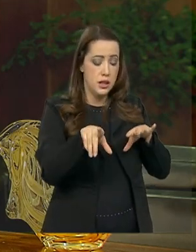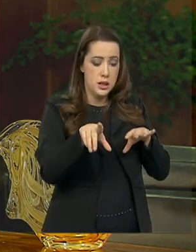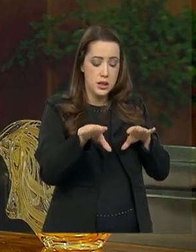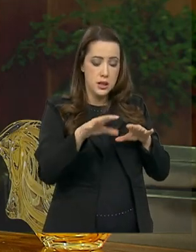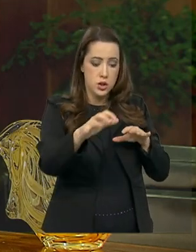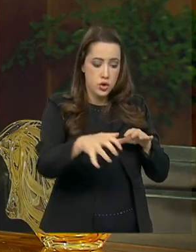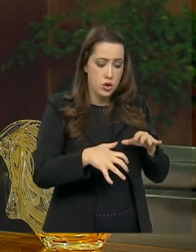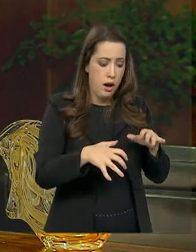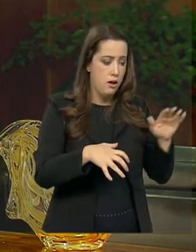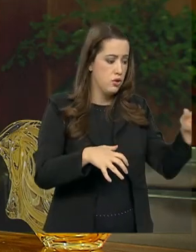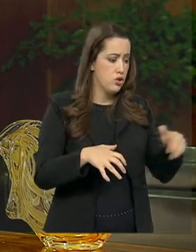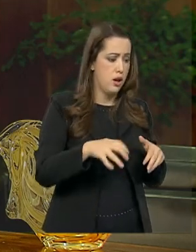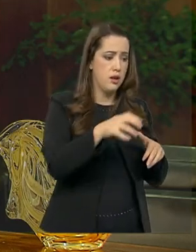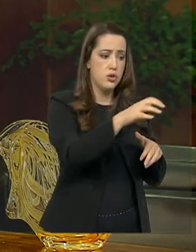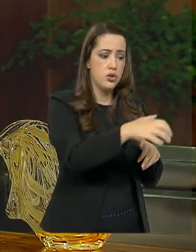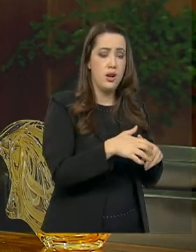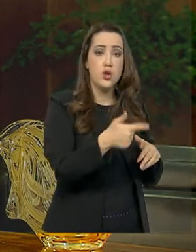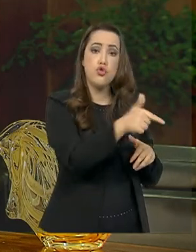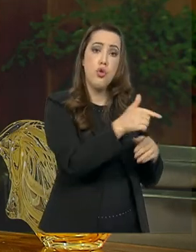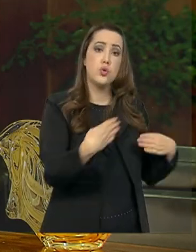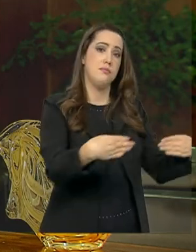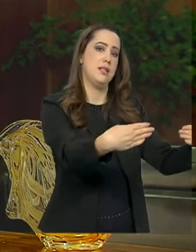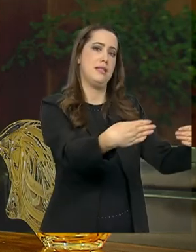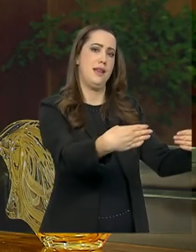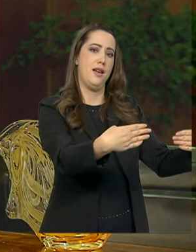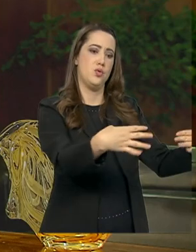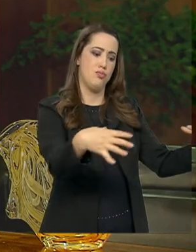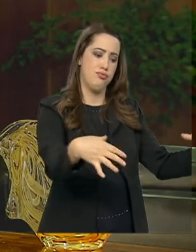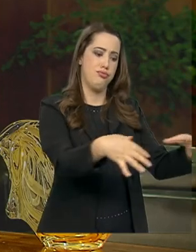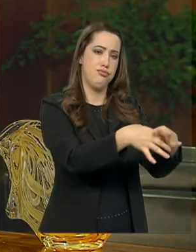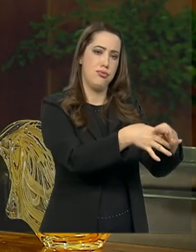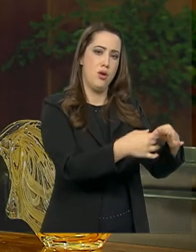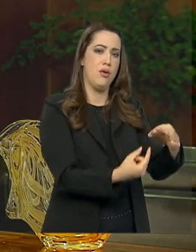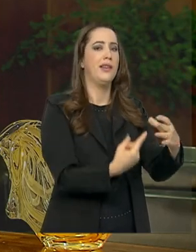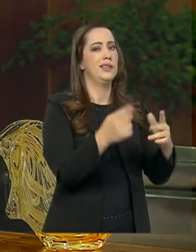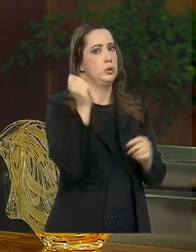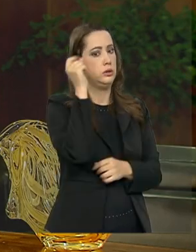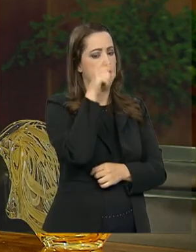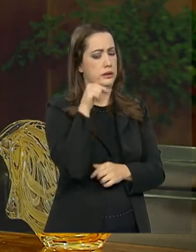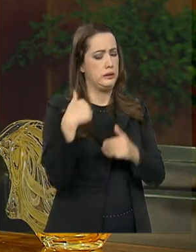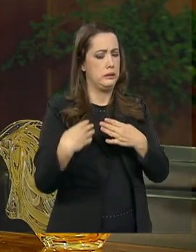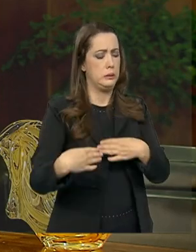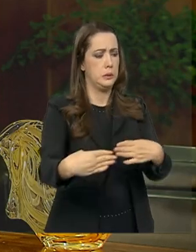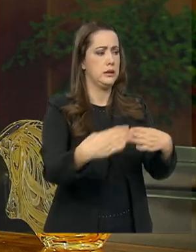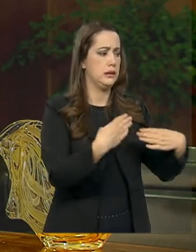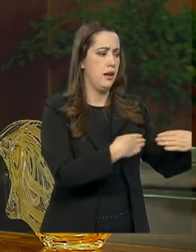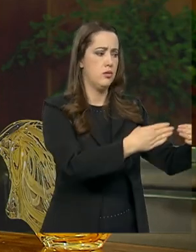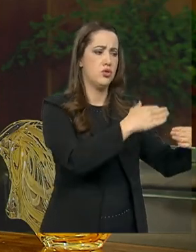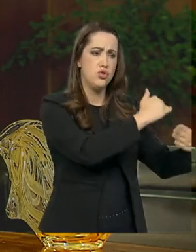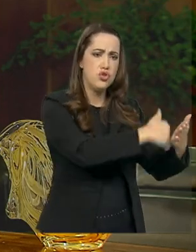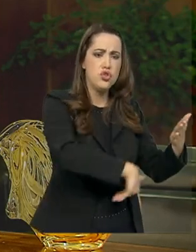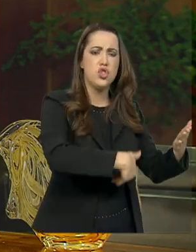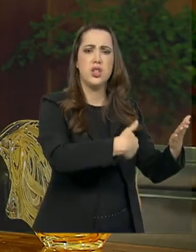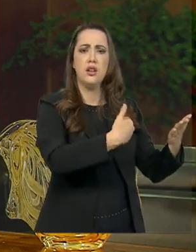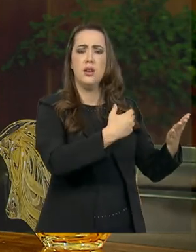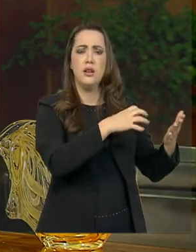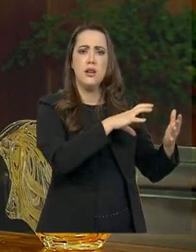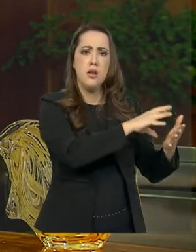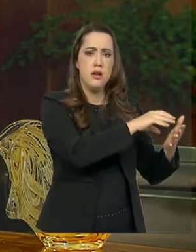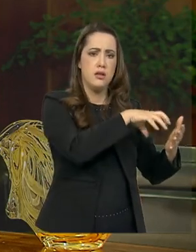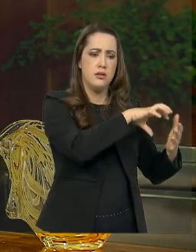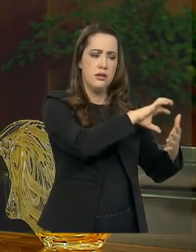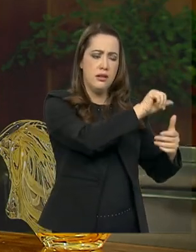ministérios para criar esse novo ministério. Isso traria uma dificuldade operacional para várias das partes que nós temos. Então, é uma